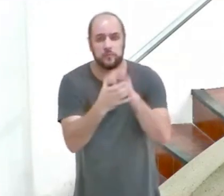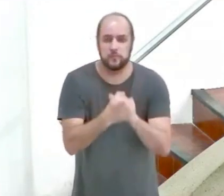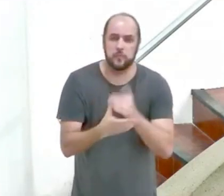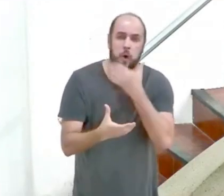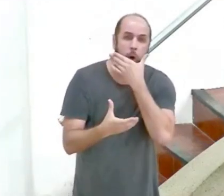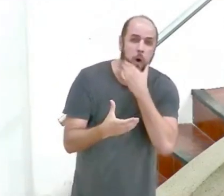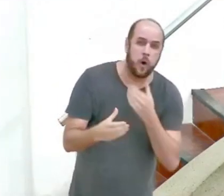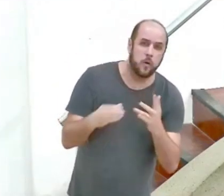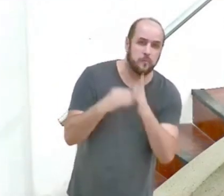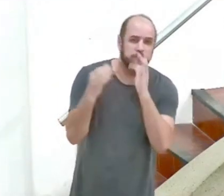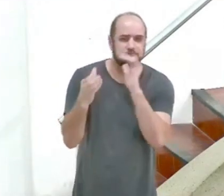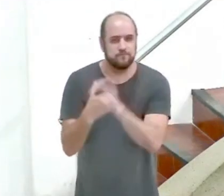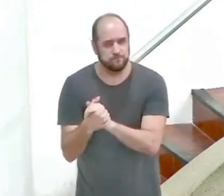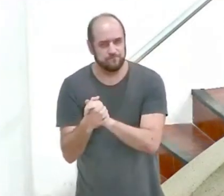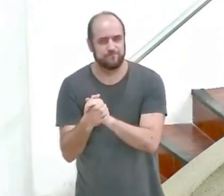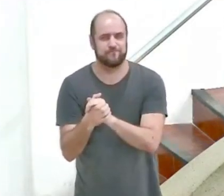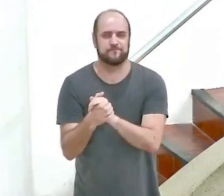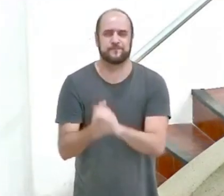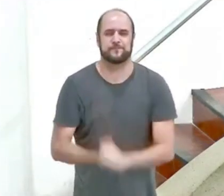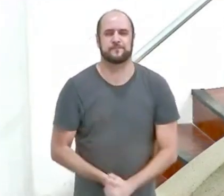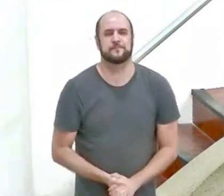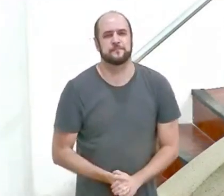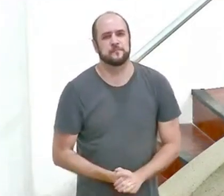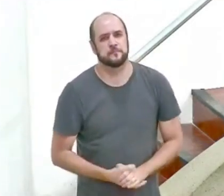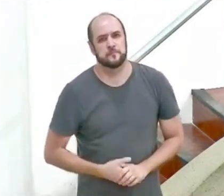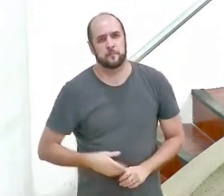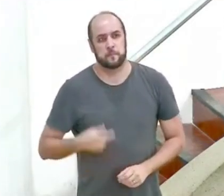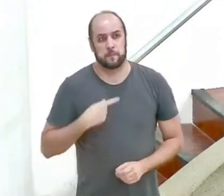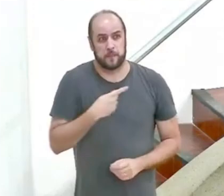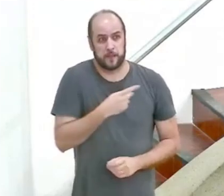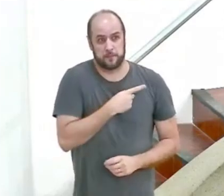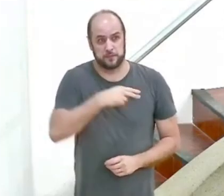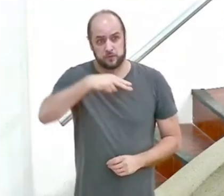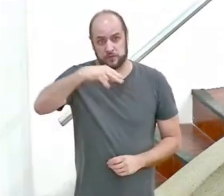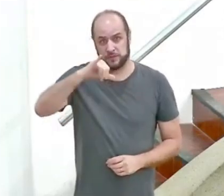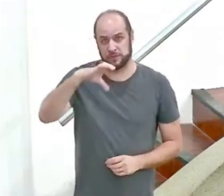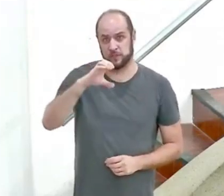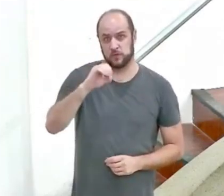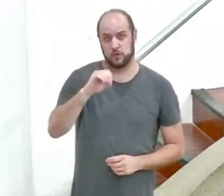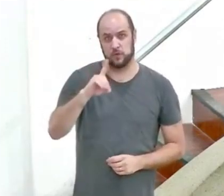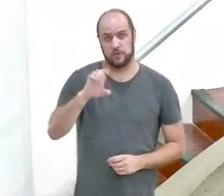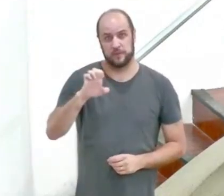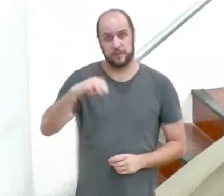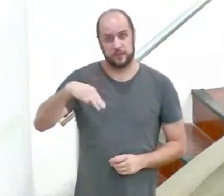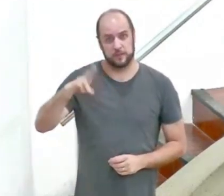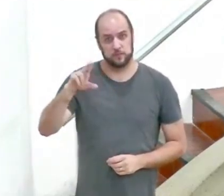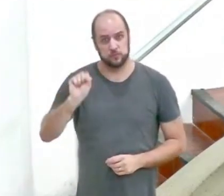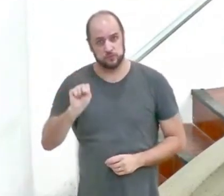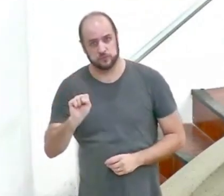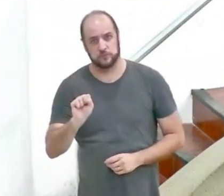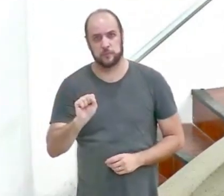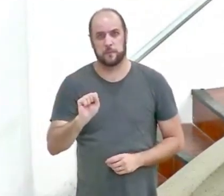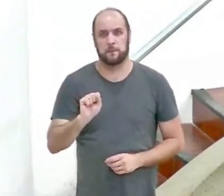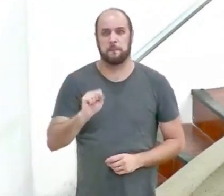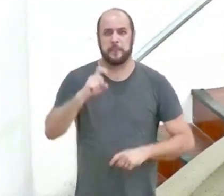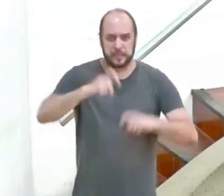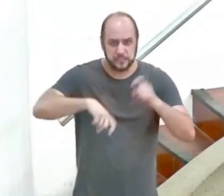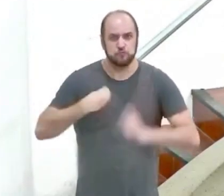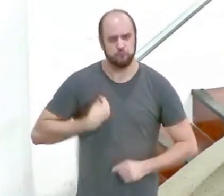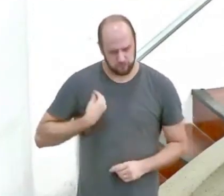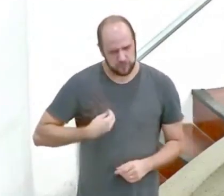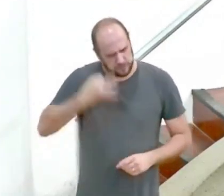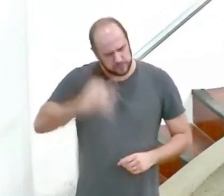o outro. Reverendo Augustus gosta de falar disso. Sexo é dívida. Tem que pagar dívida, irmão. Sexo é dívida.